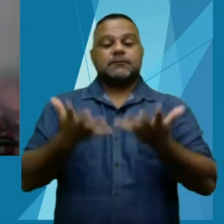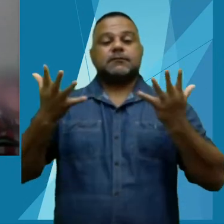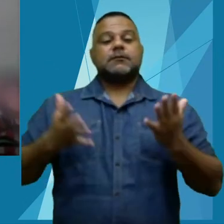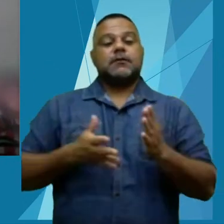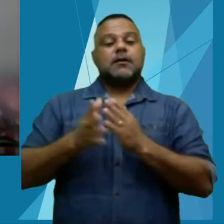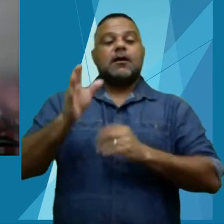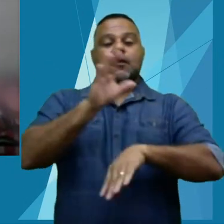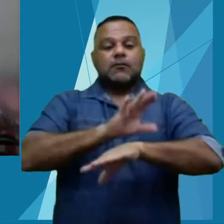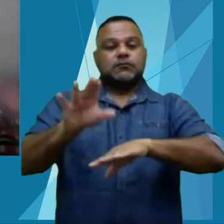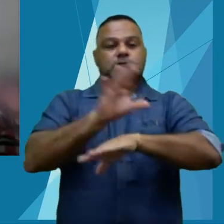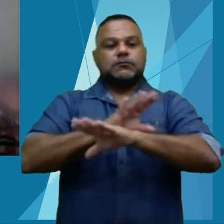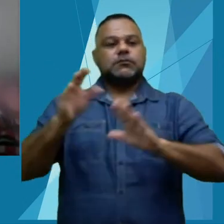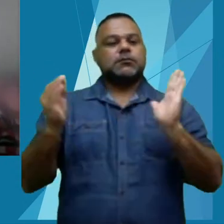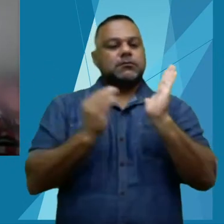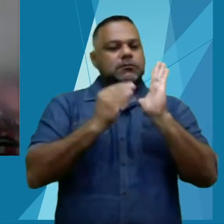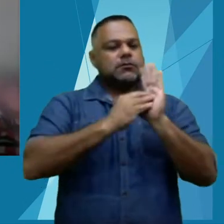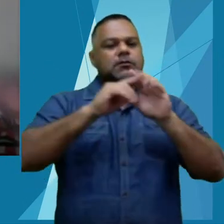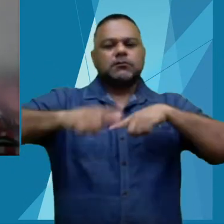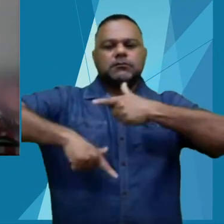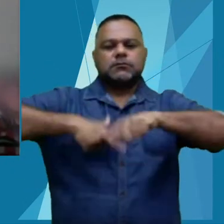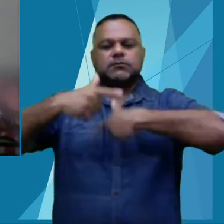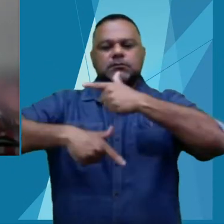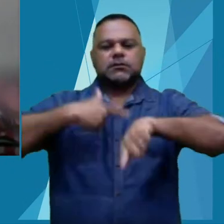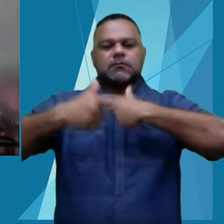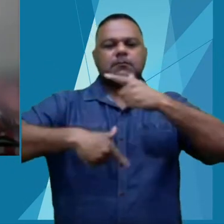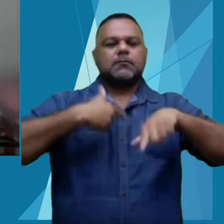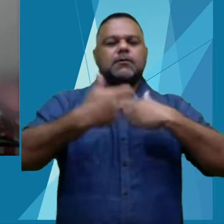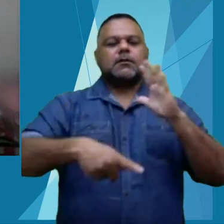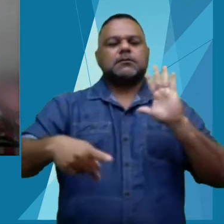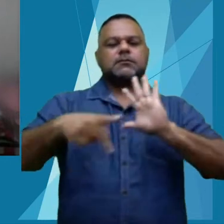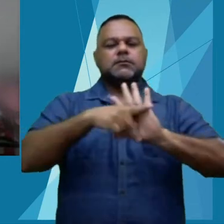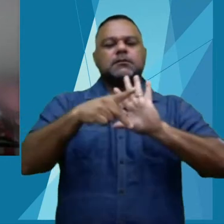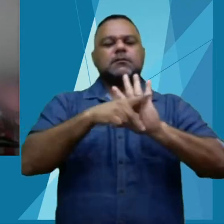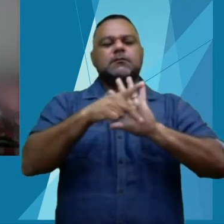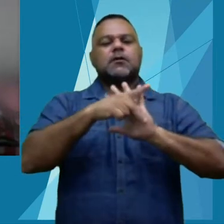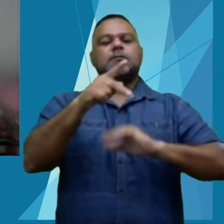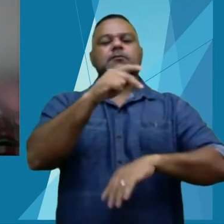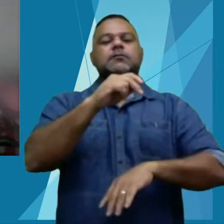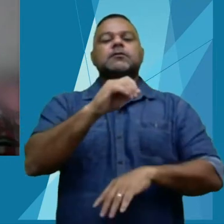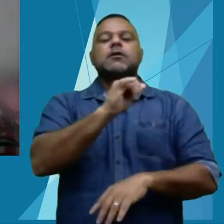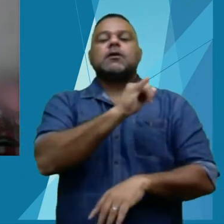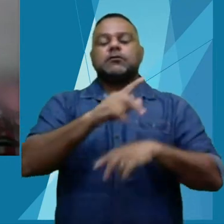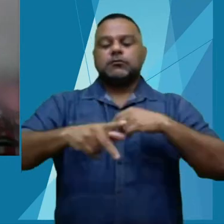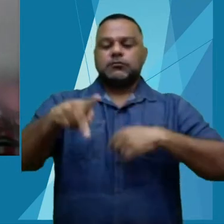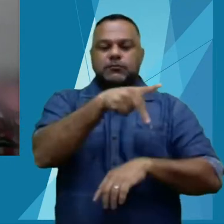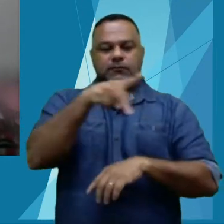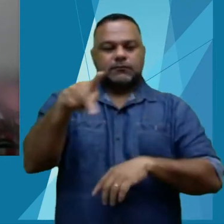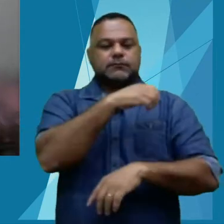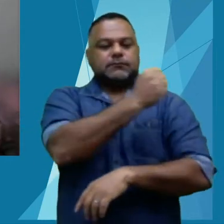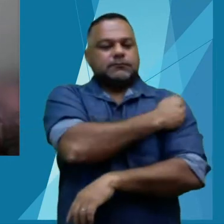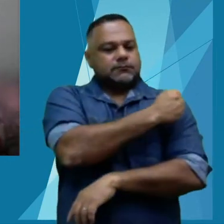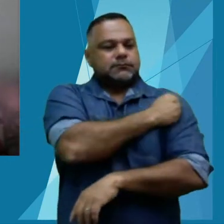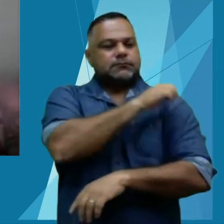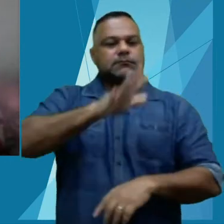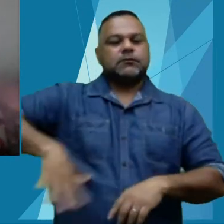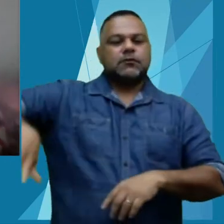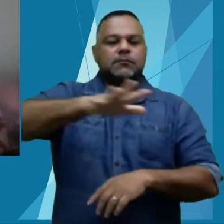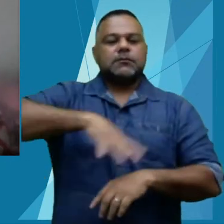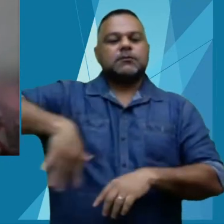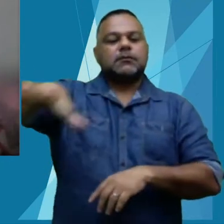de publicação dos trabalhos de caráter científico e cultural dos nossos docentes, discentes e comunidade em geral.